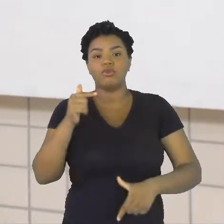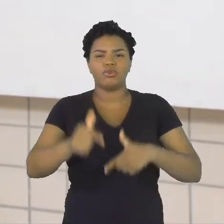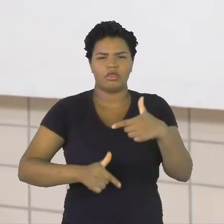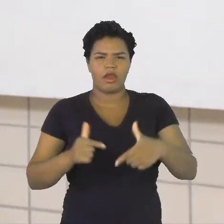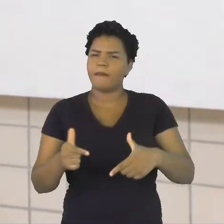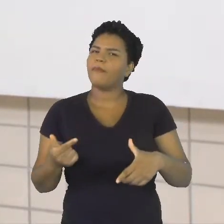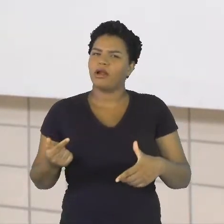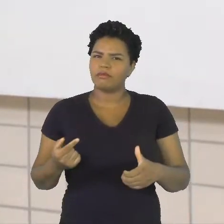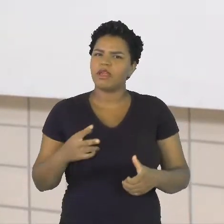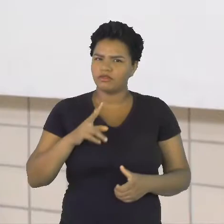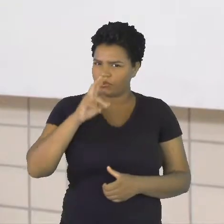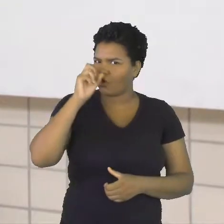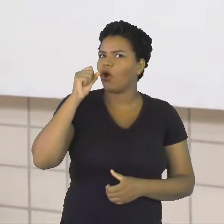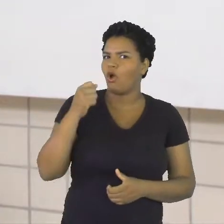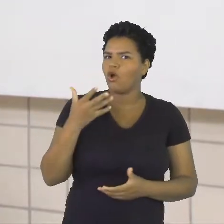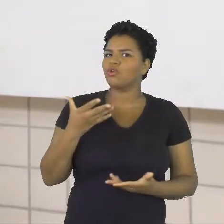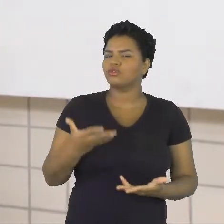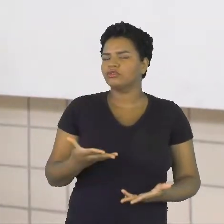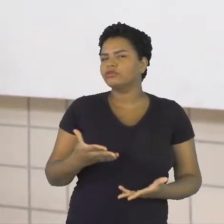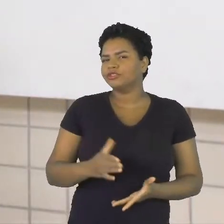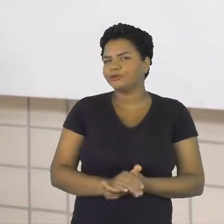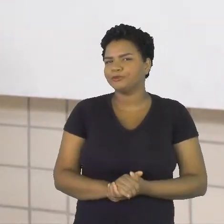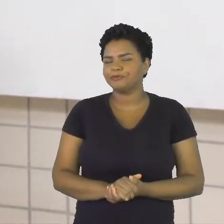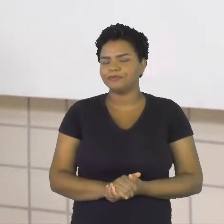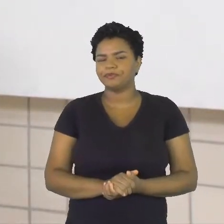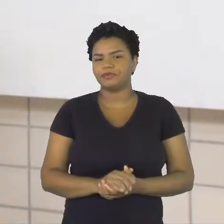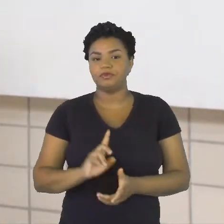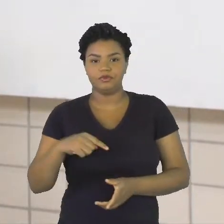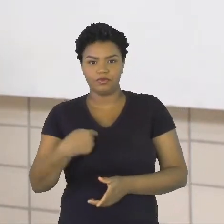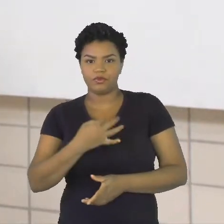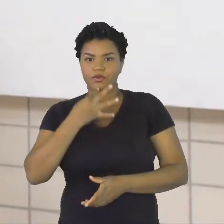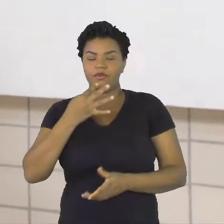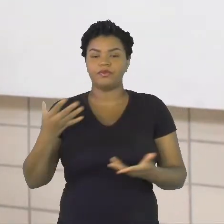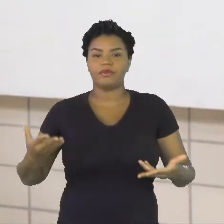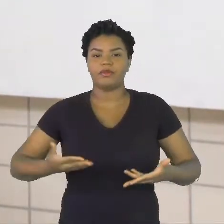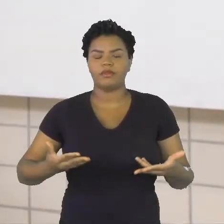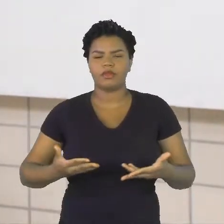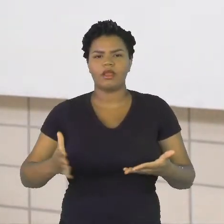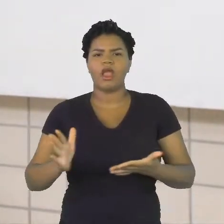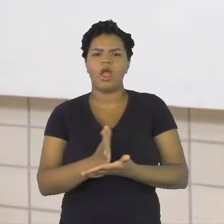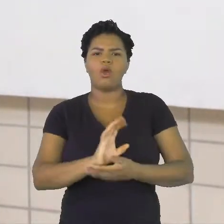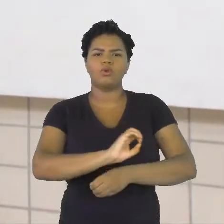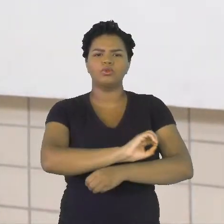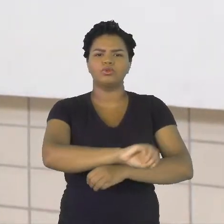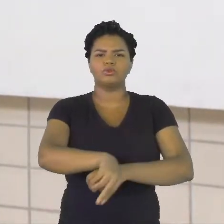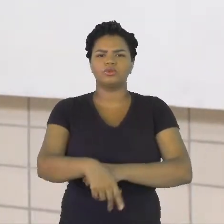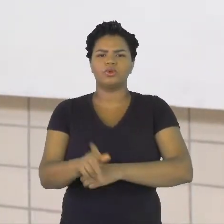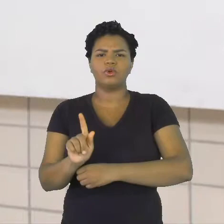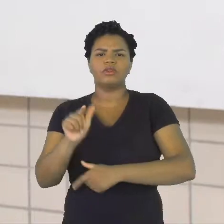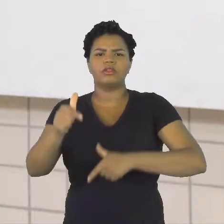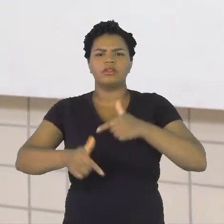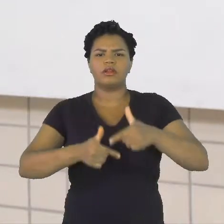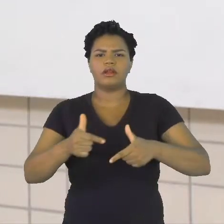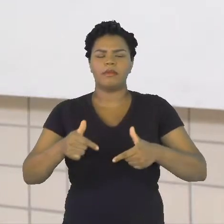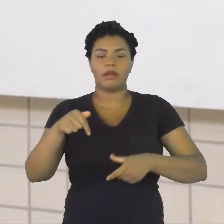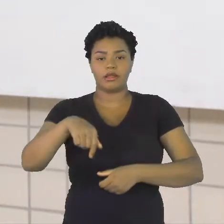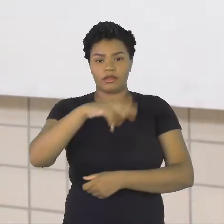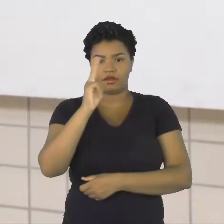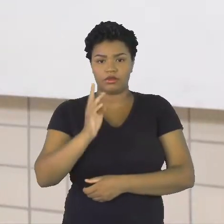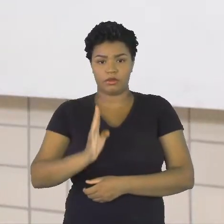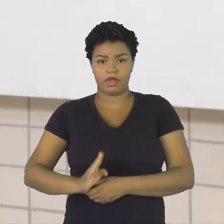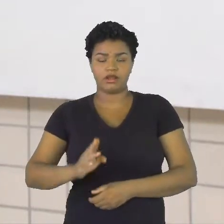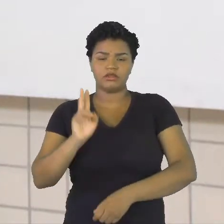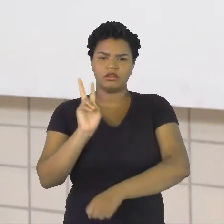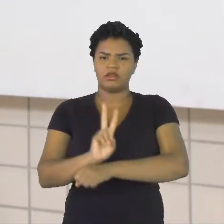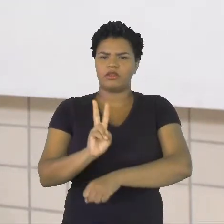intenso nesse sentido. Nós vamos conhecer agora algumas ONGs que trabalham aqui no Brasil defendendo os